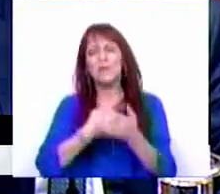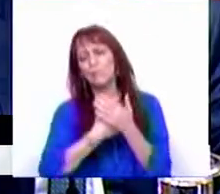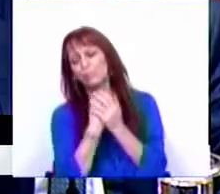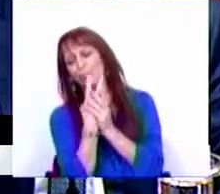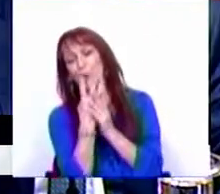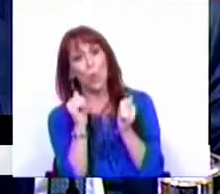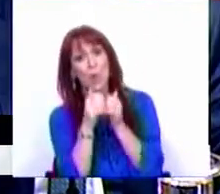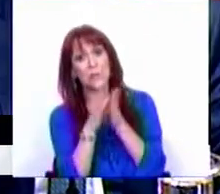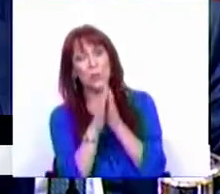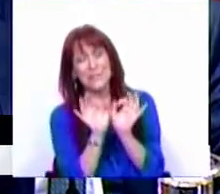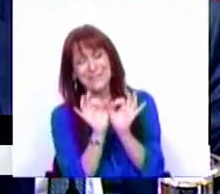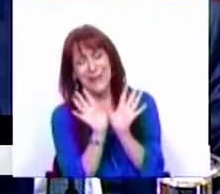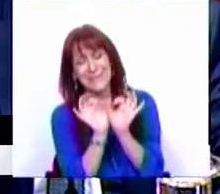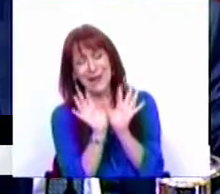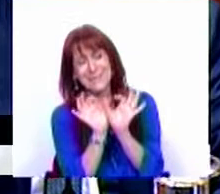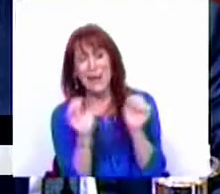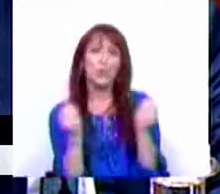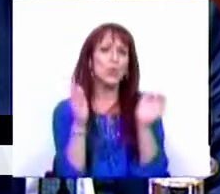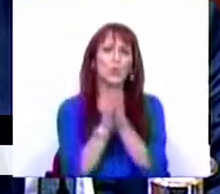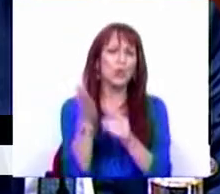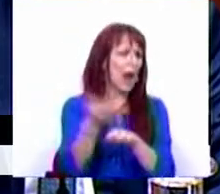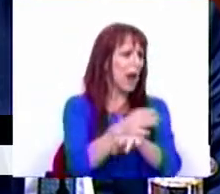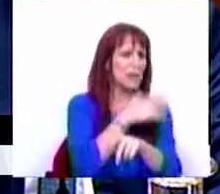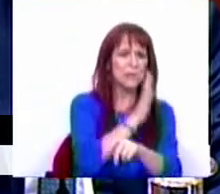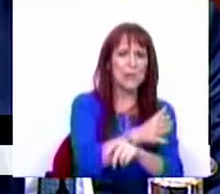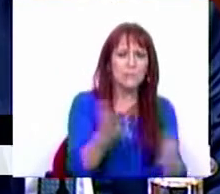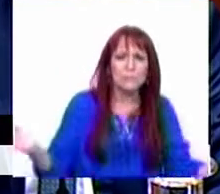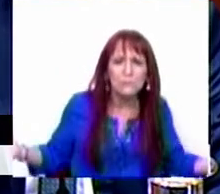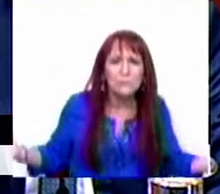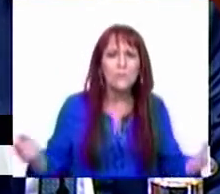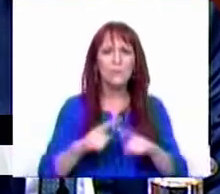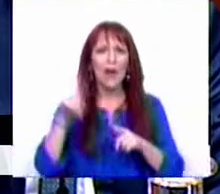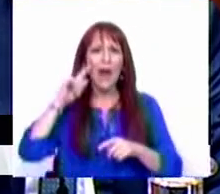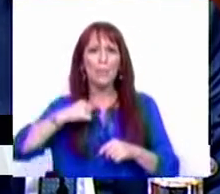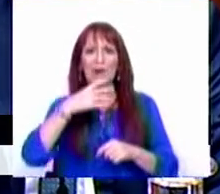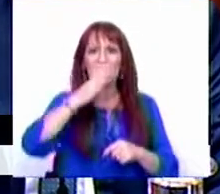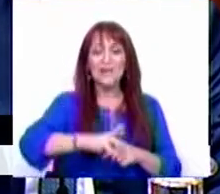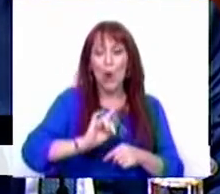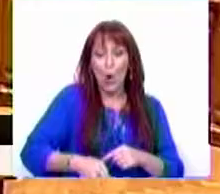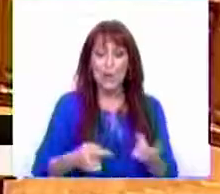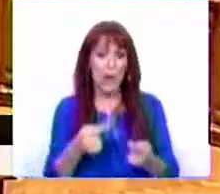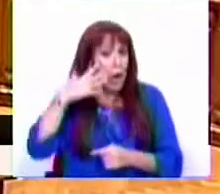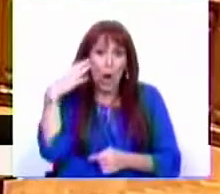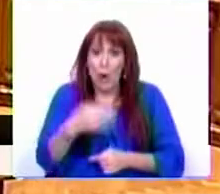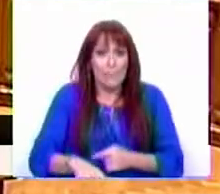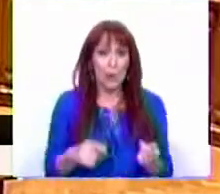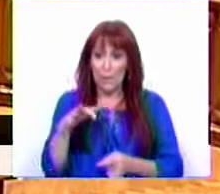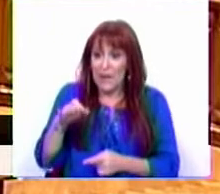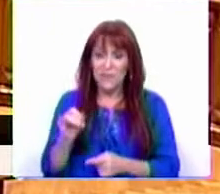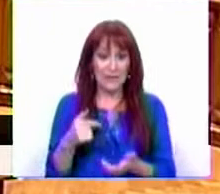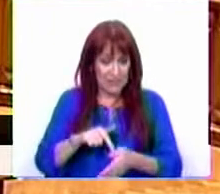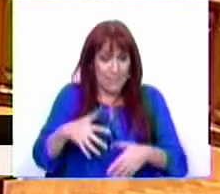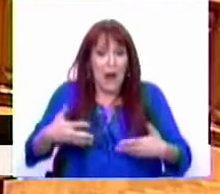praticamente hipcis verbis tudo aquilo que nós tínhamos dito. Por isso é importante dizer que é normal que o PCP